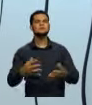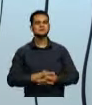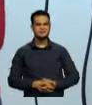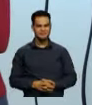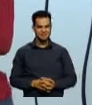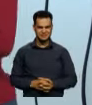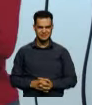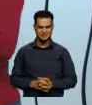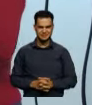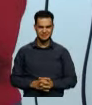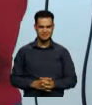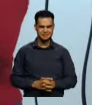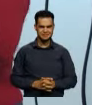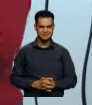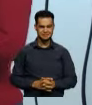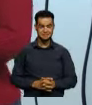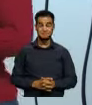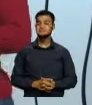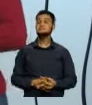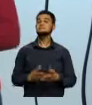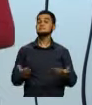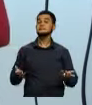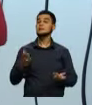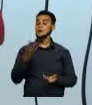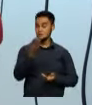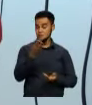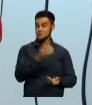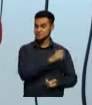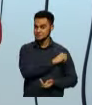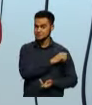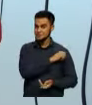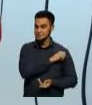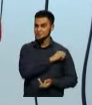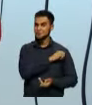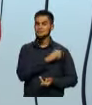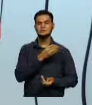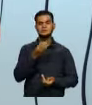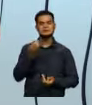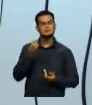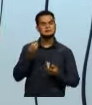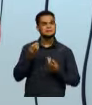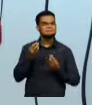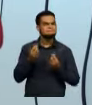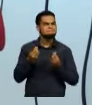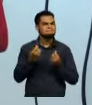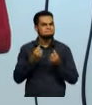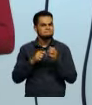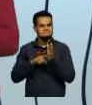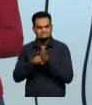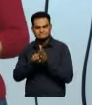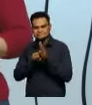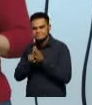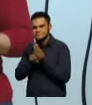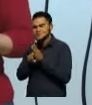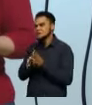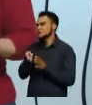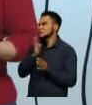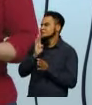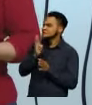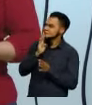A medida que você, aluno, que você, aluna, busca o conhecimento, ele vai agregando a sua formação